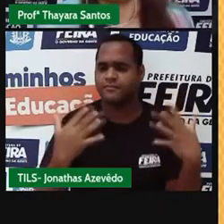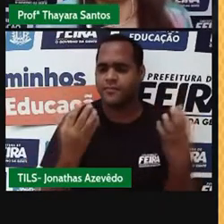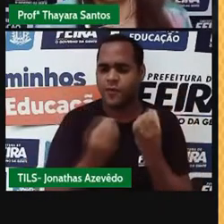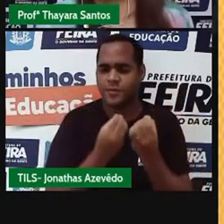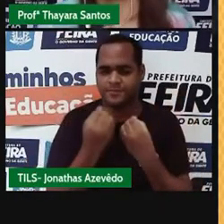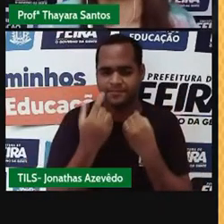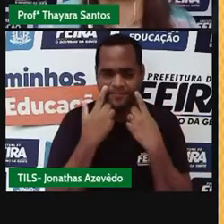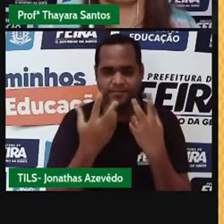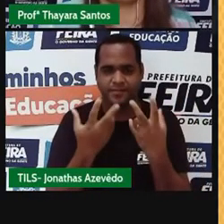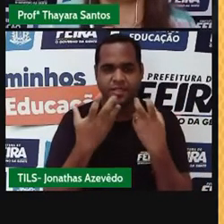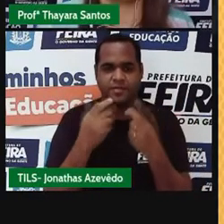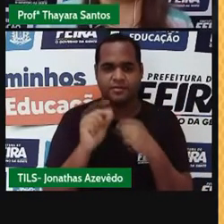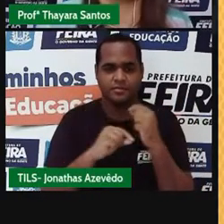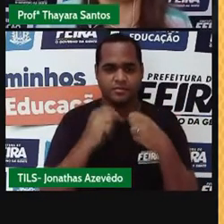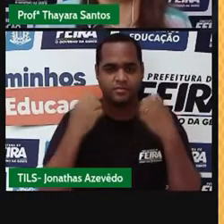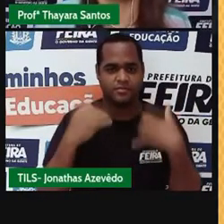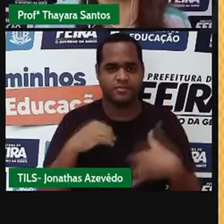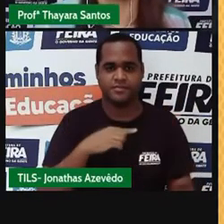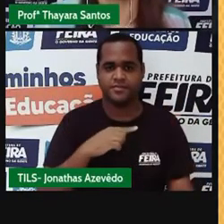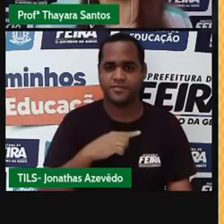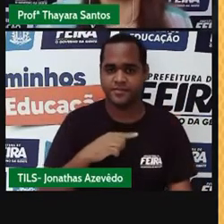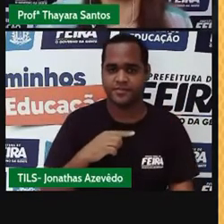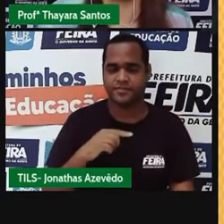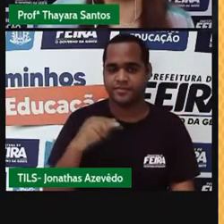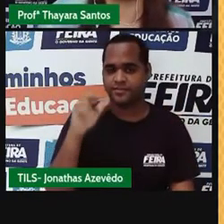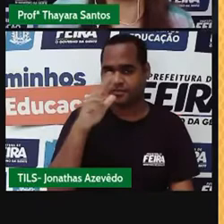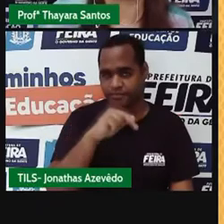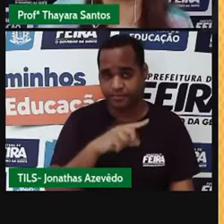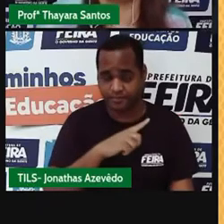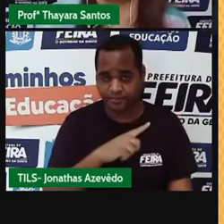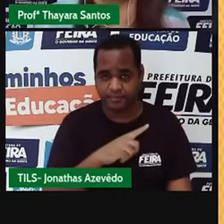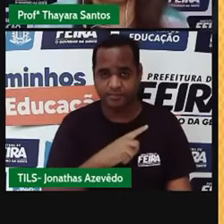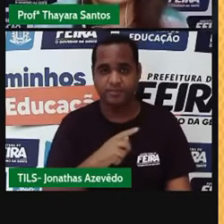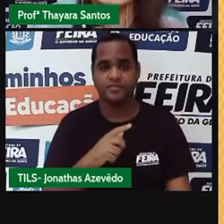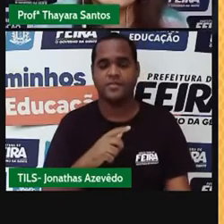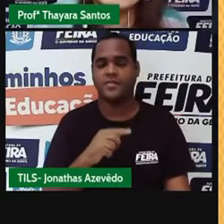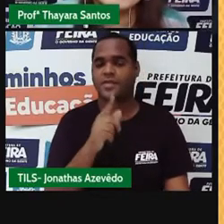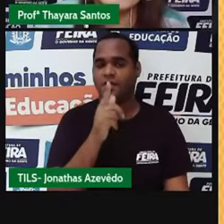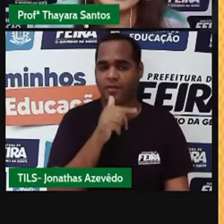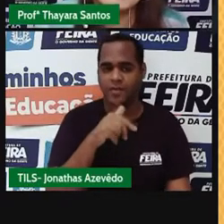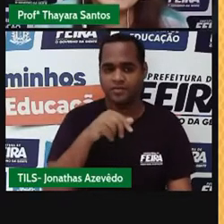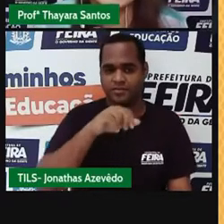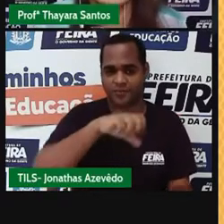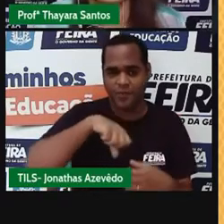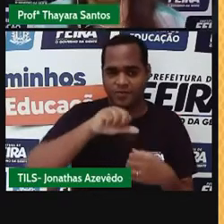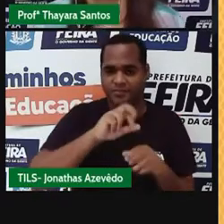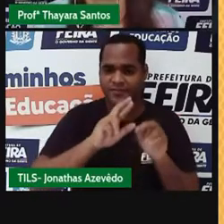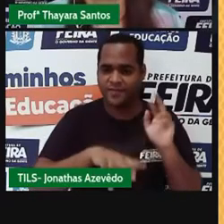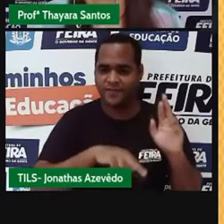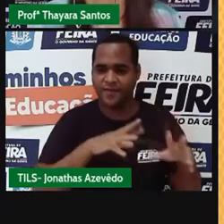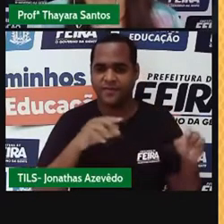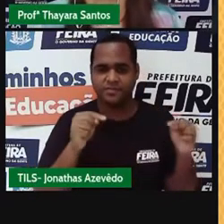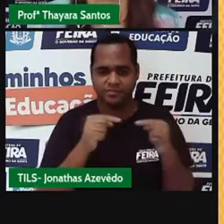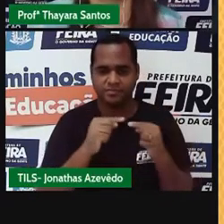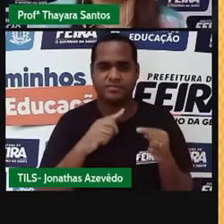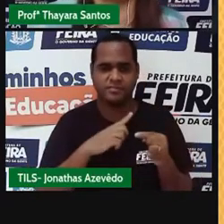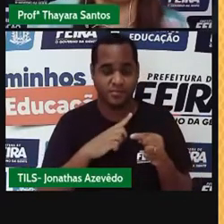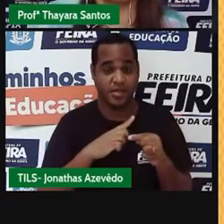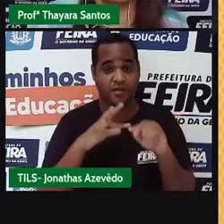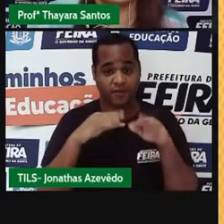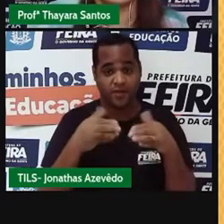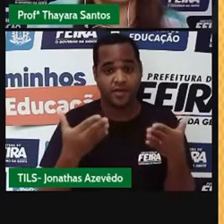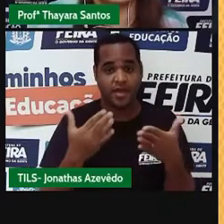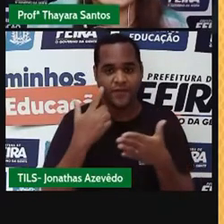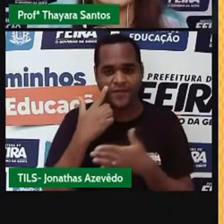seguinte. Nessa primeira imagem, a gente tem um copo com água e óleo. Está dando essa diferença aqui no fundo, mas na verdade é o